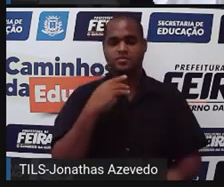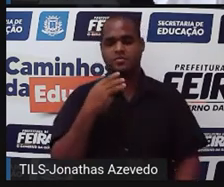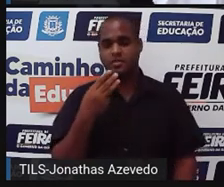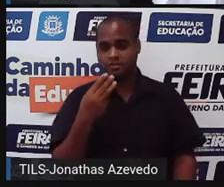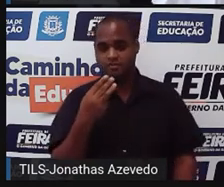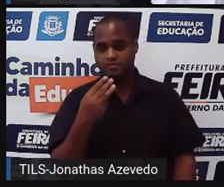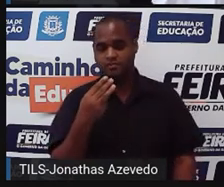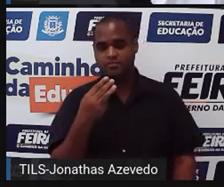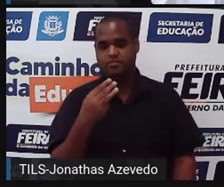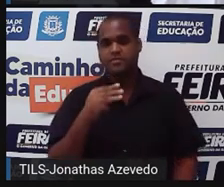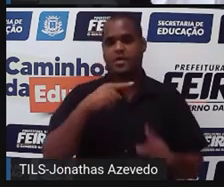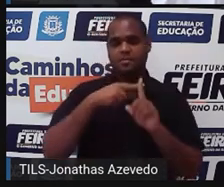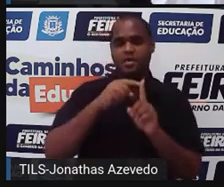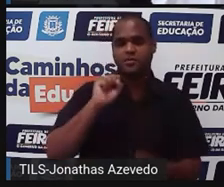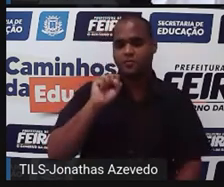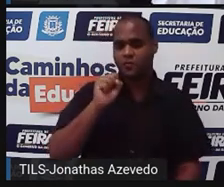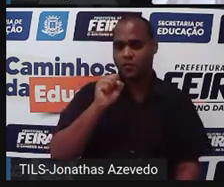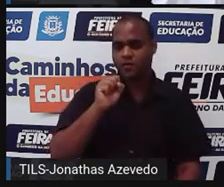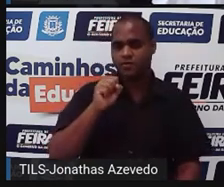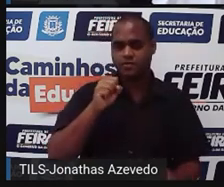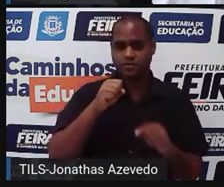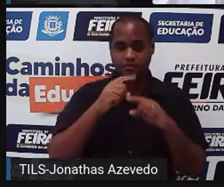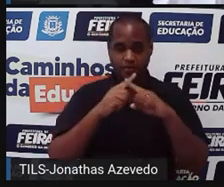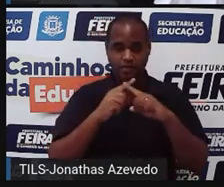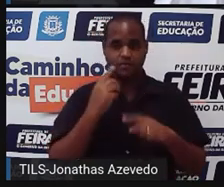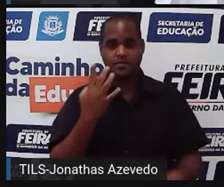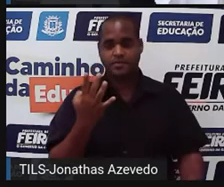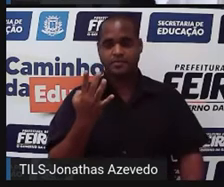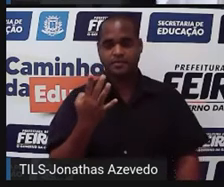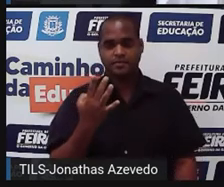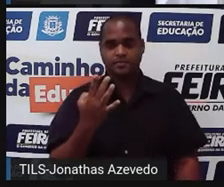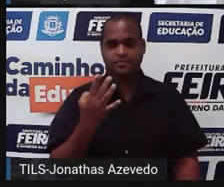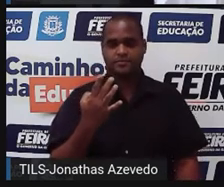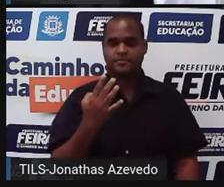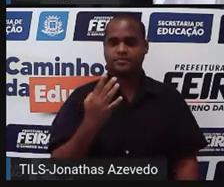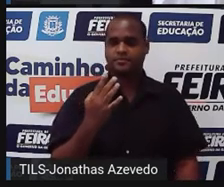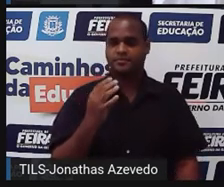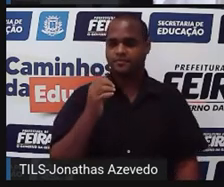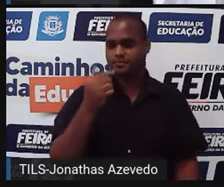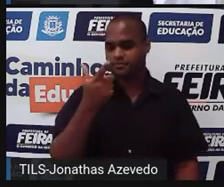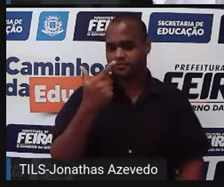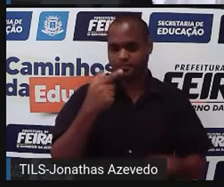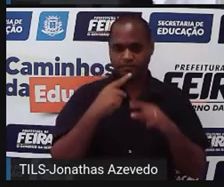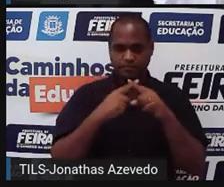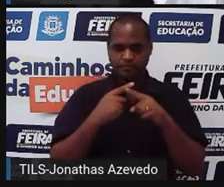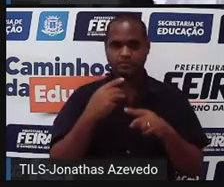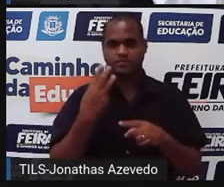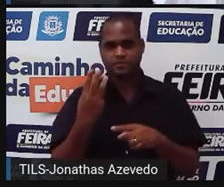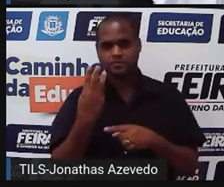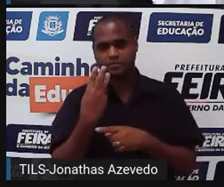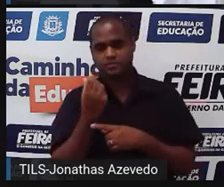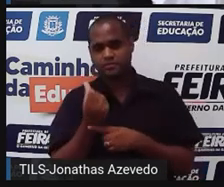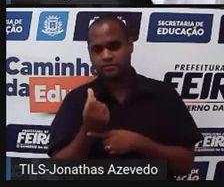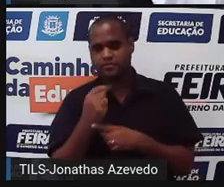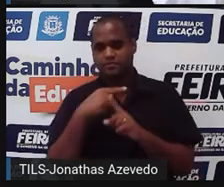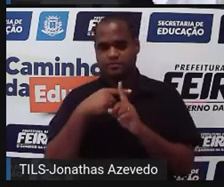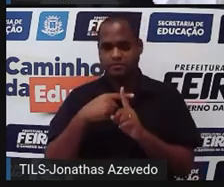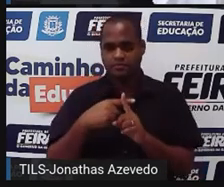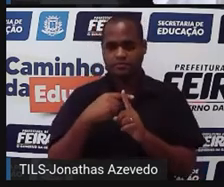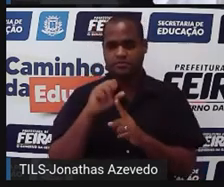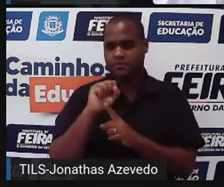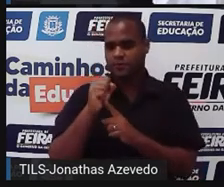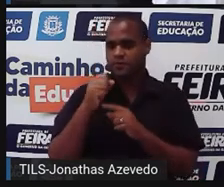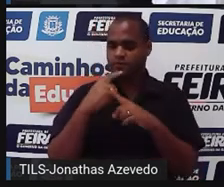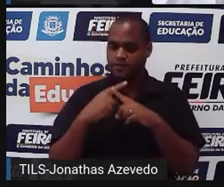é igual a 3, mais 8 vezes y é igual a 4. 12 vezes 3, 36, mais 8